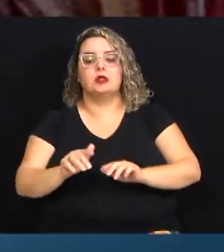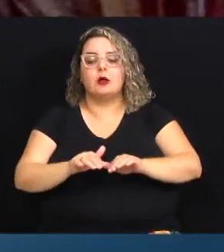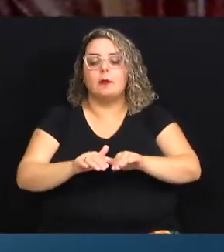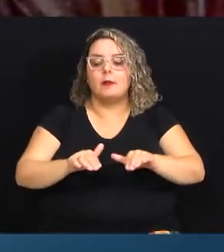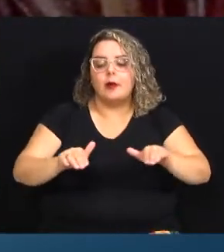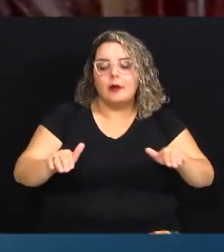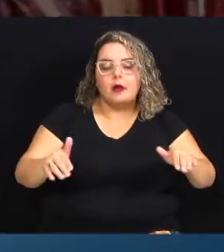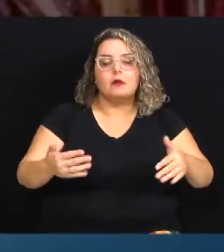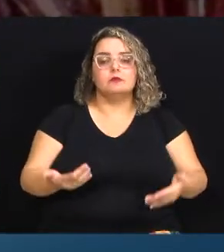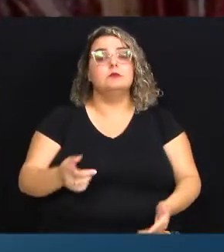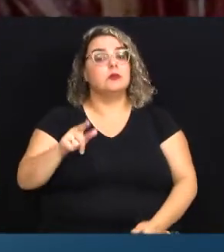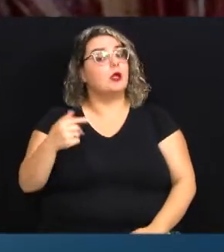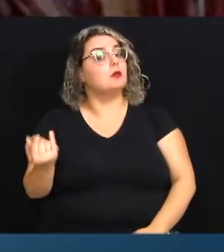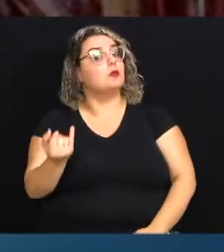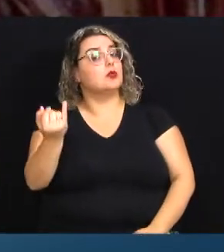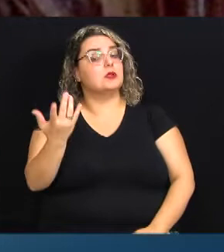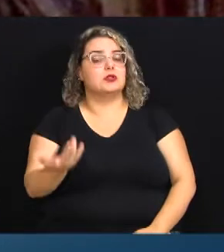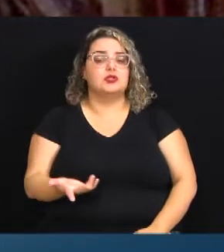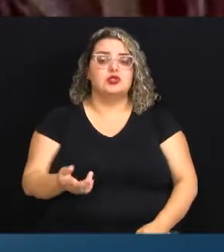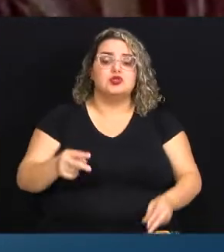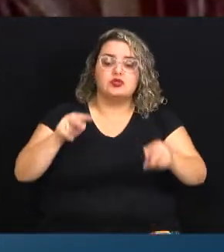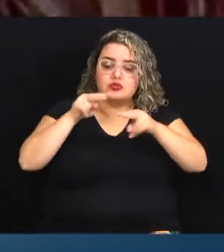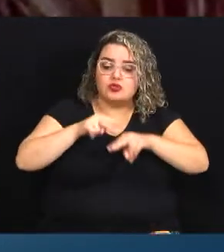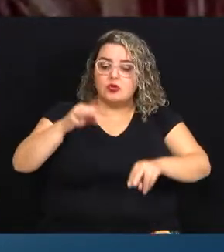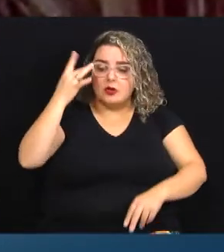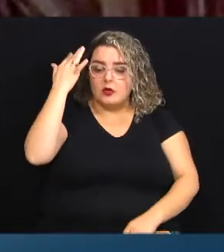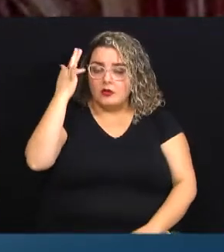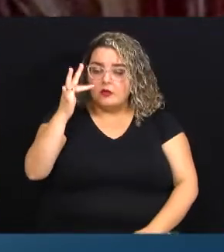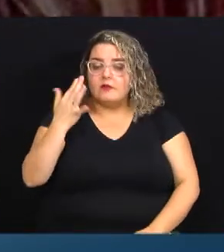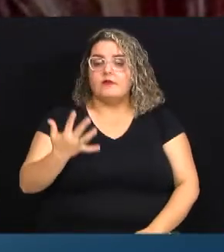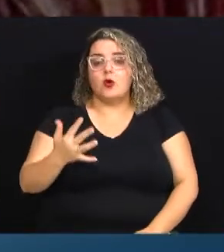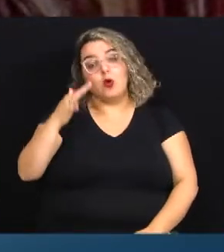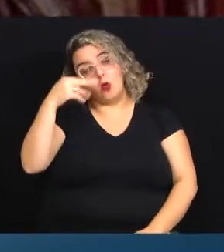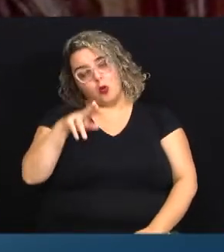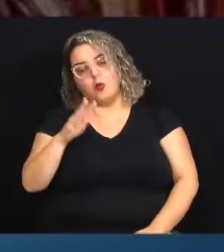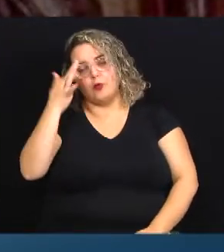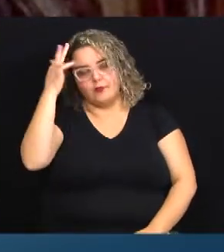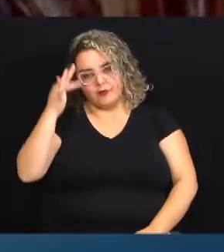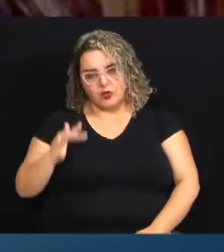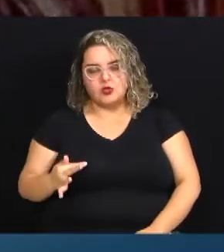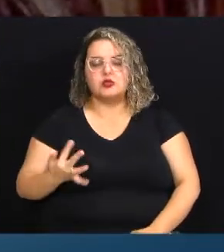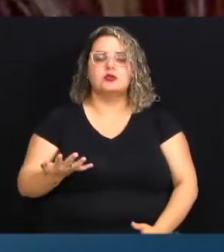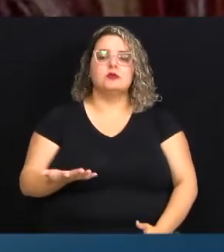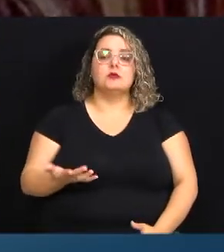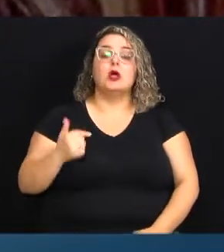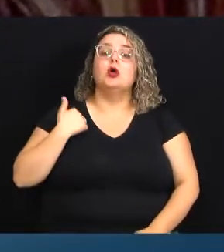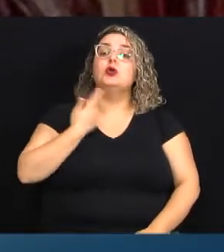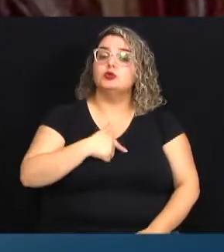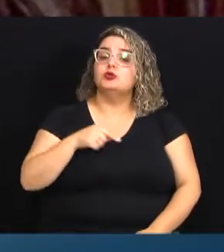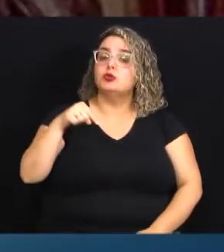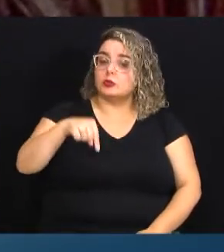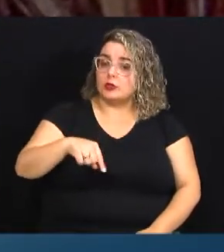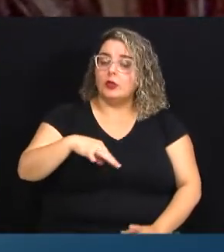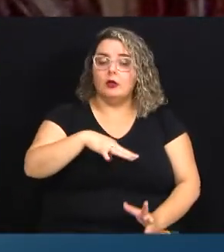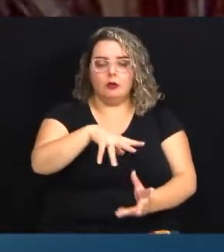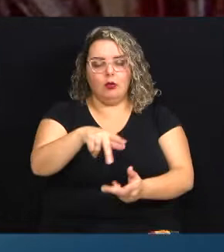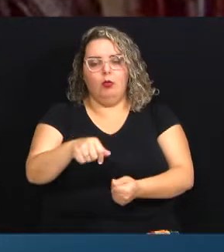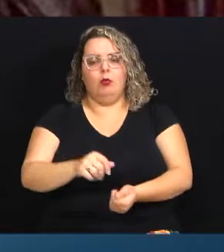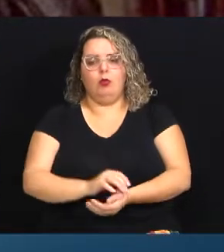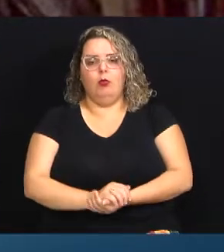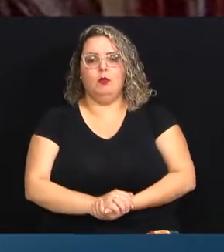importante, porque, do ponto de vista bem filosófico, eu acho que nós estamos aqui nesse planeta